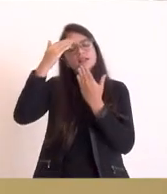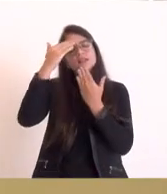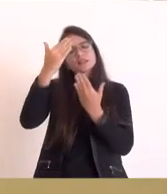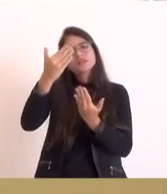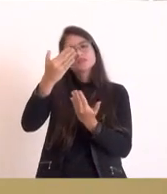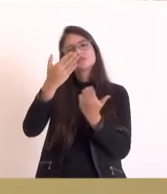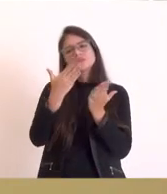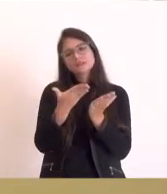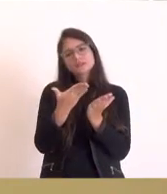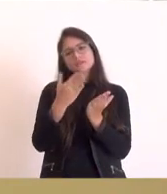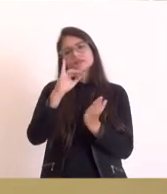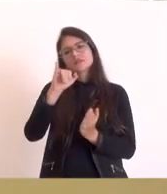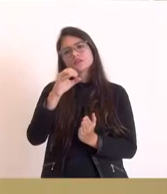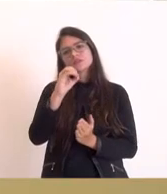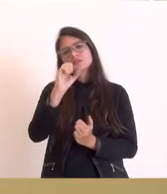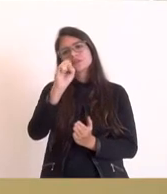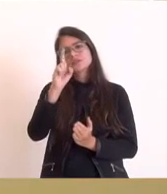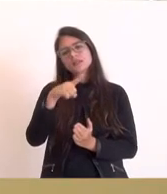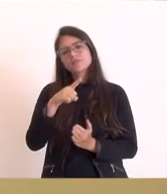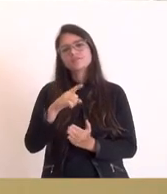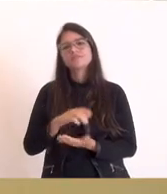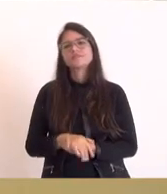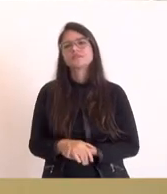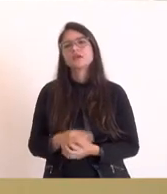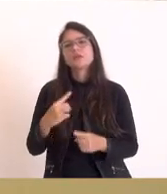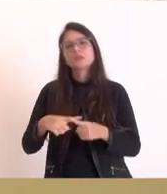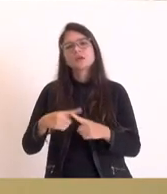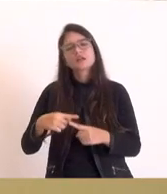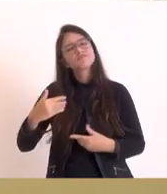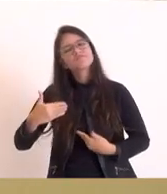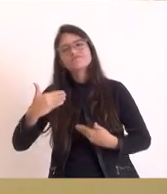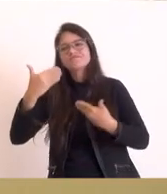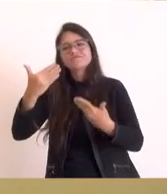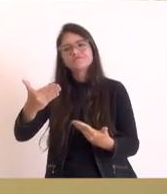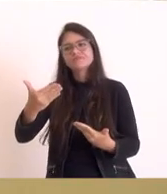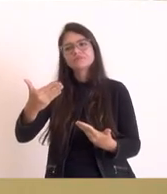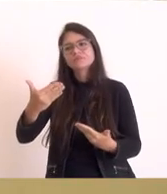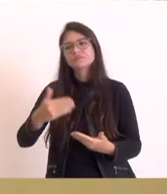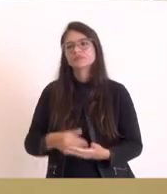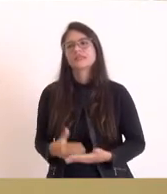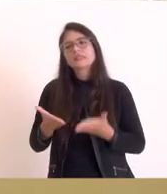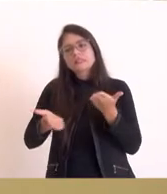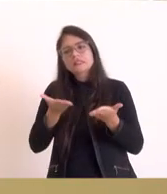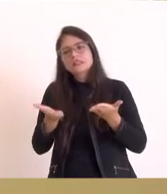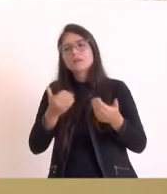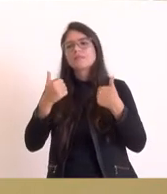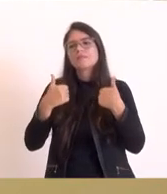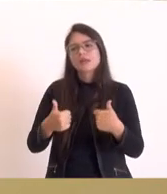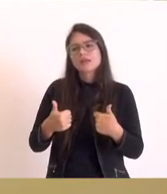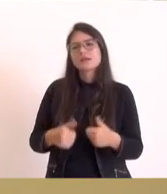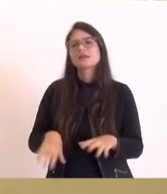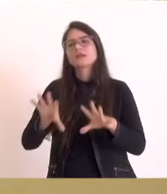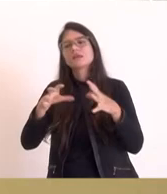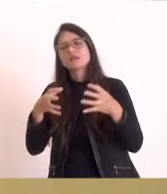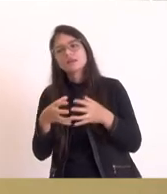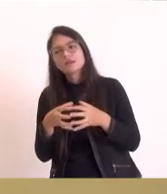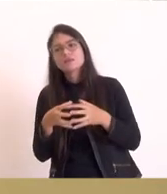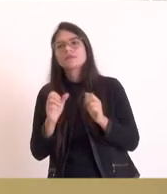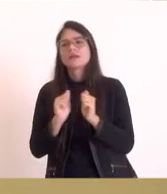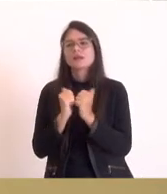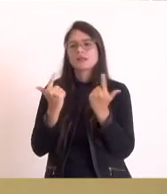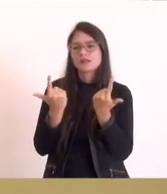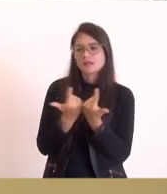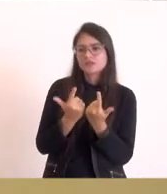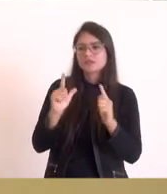dia de ontem de hoje pela receptividade aqui da nossa equipe nossa